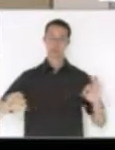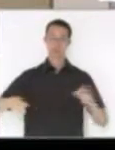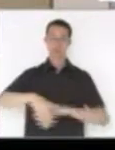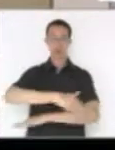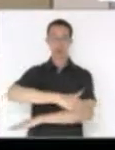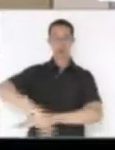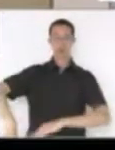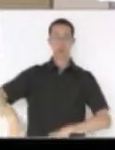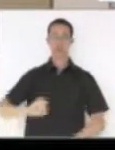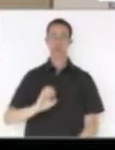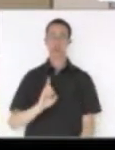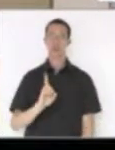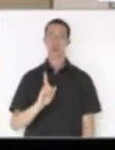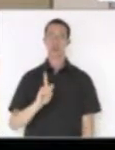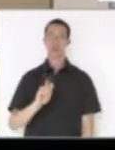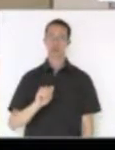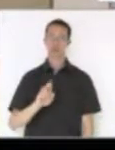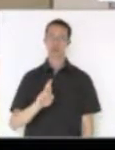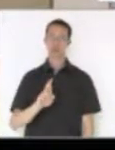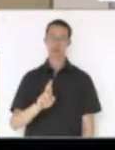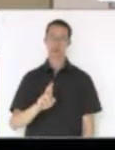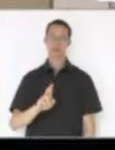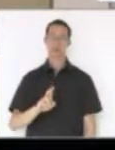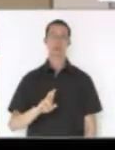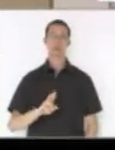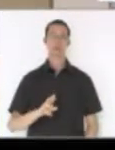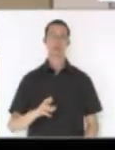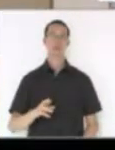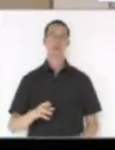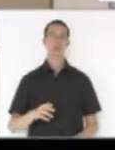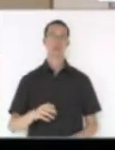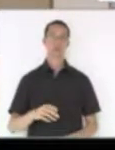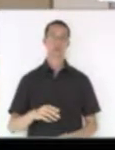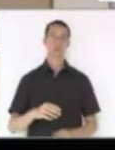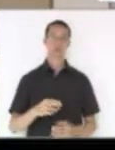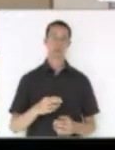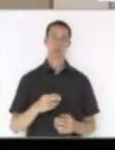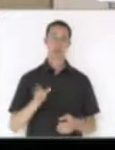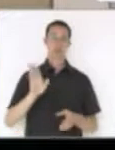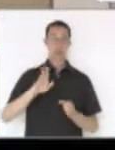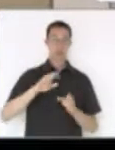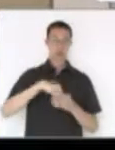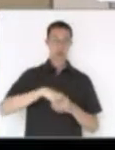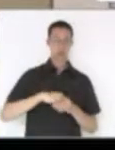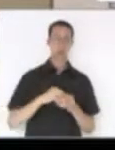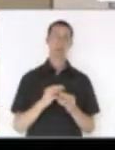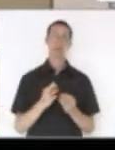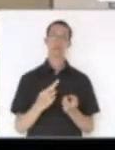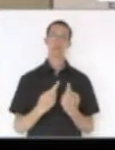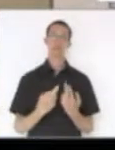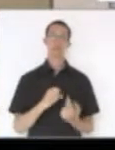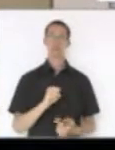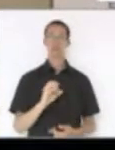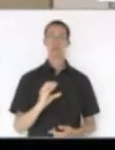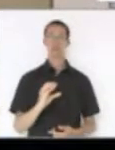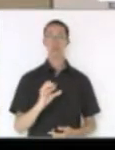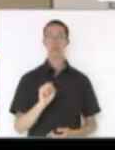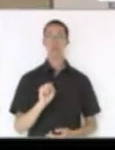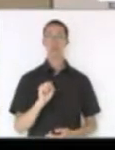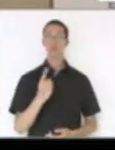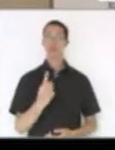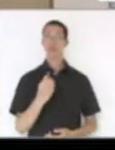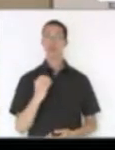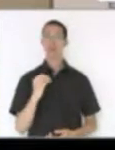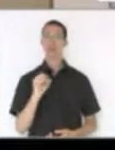e da rua Hans-Diette Schmidt que compõe a rodovia SC-108 no município de Joinville. Em